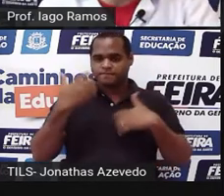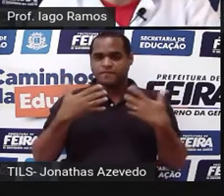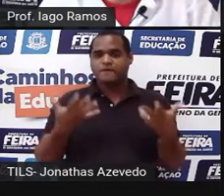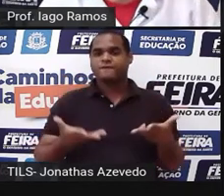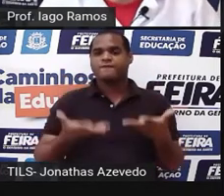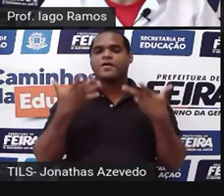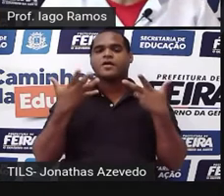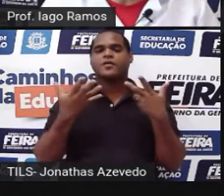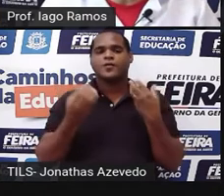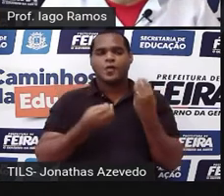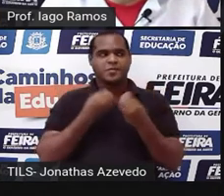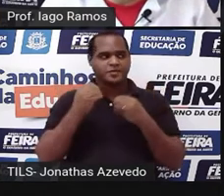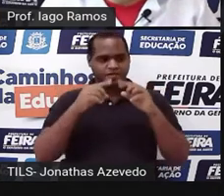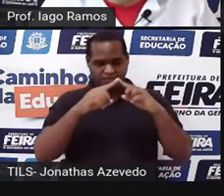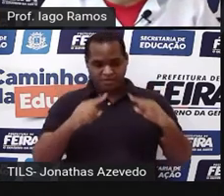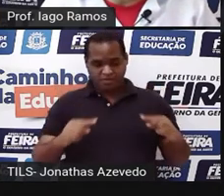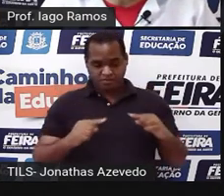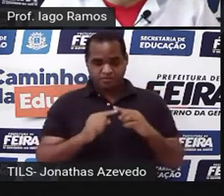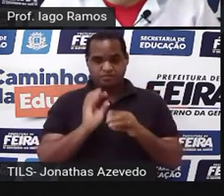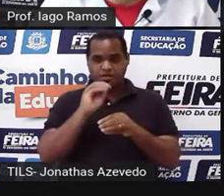os triângulos.